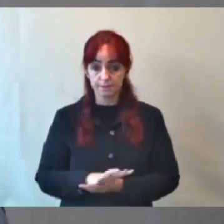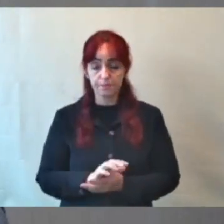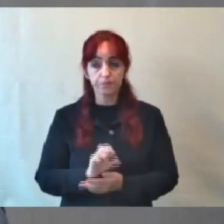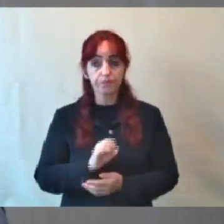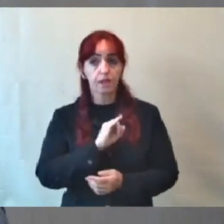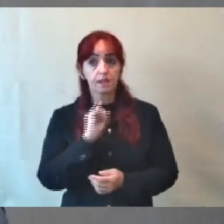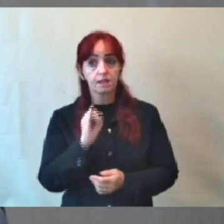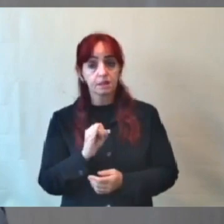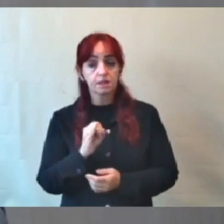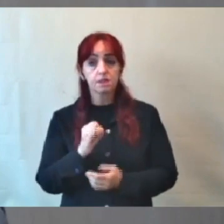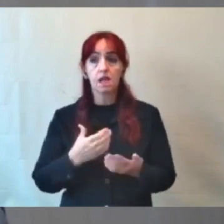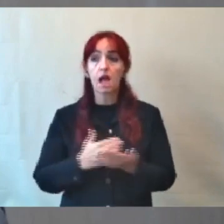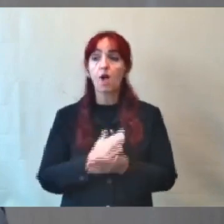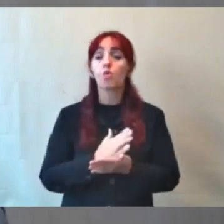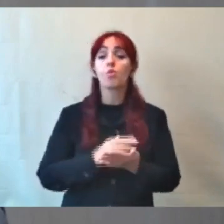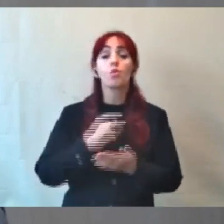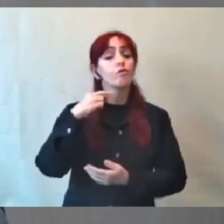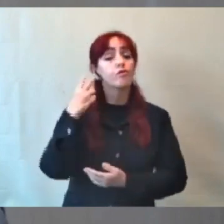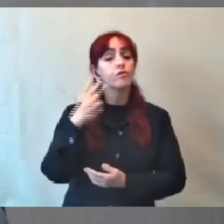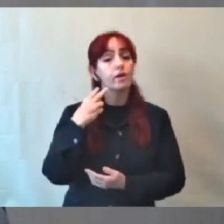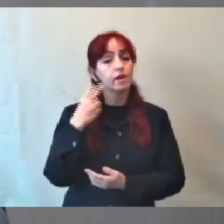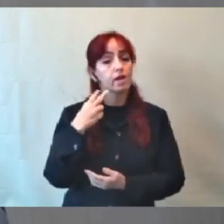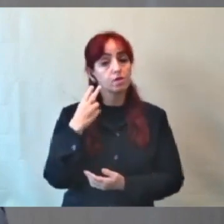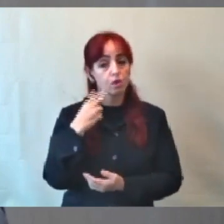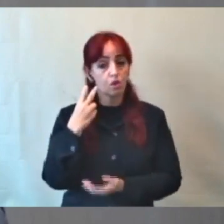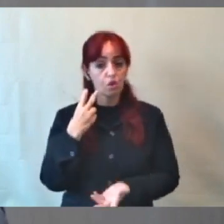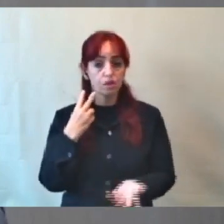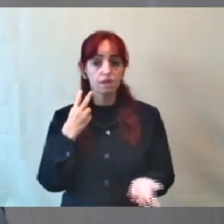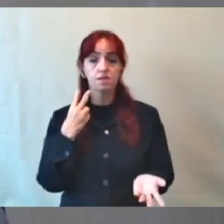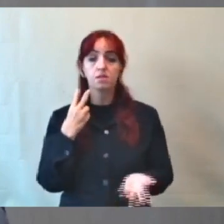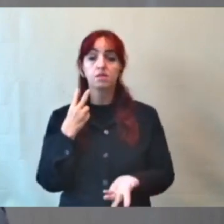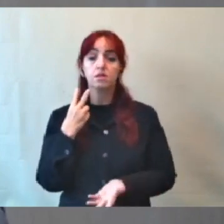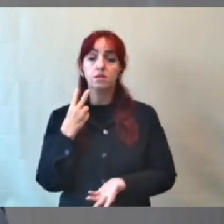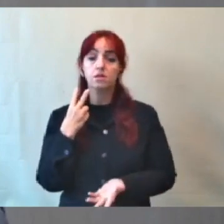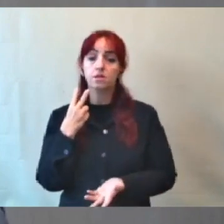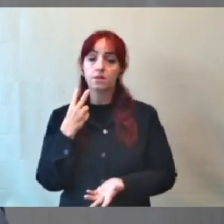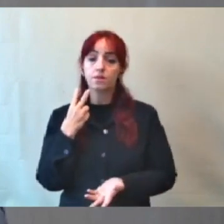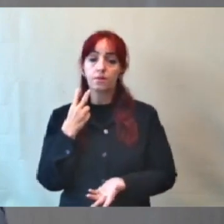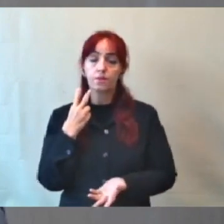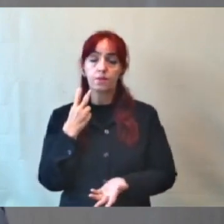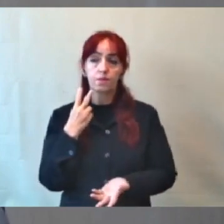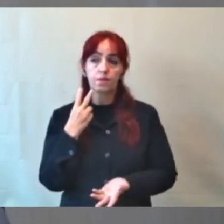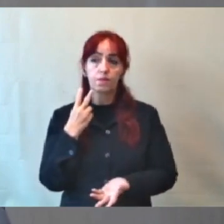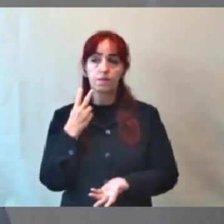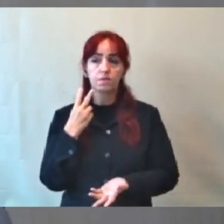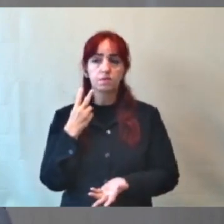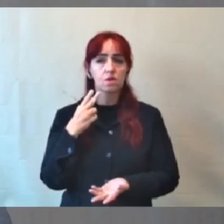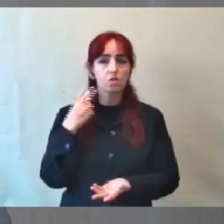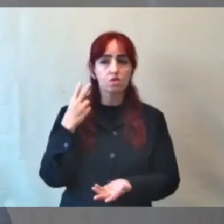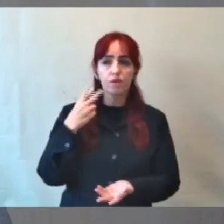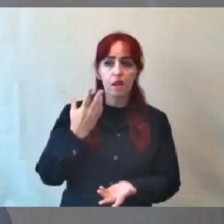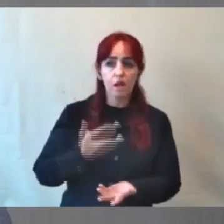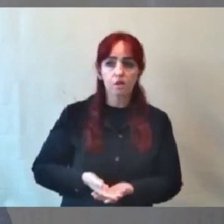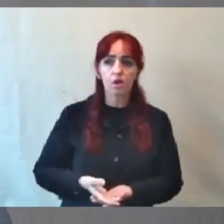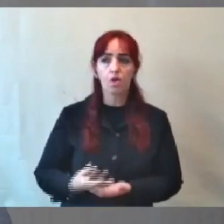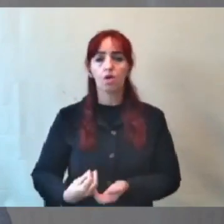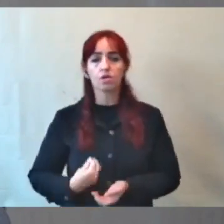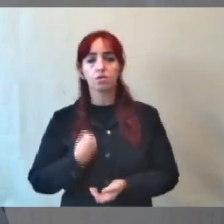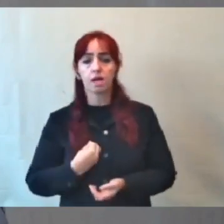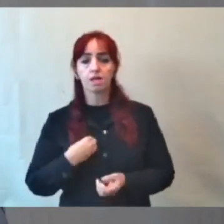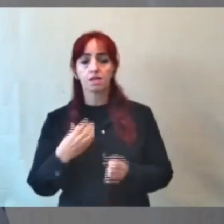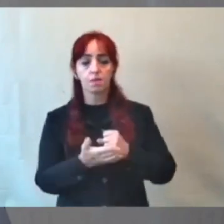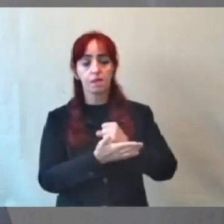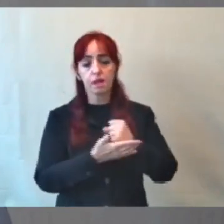que, supostamente, vamos colocar assim, para não ofender ninguém, fazem parte da base do